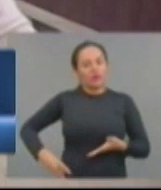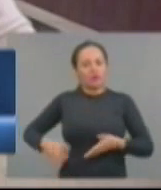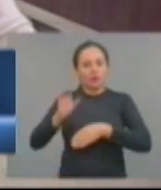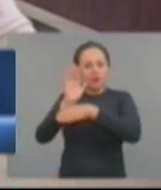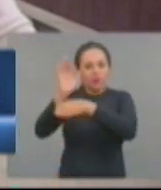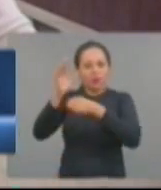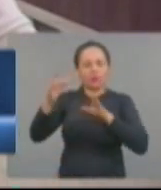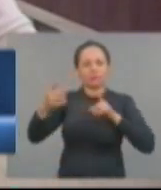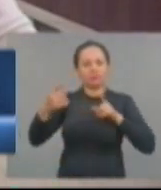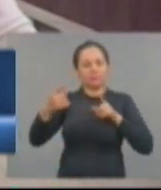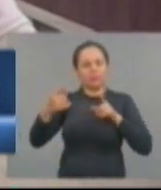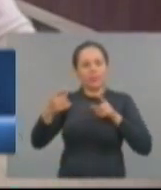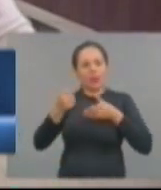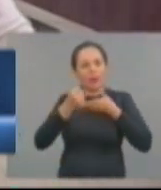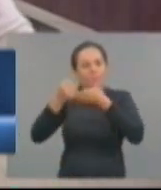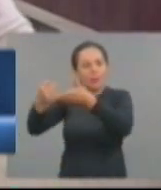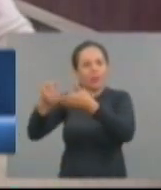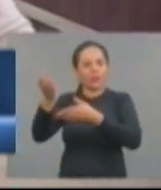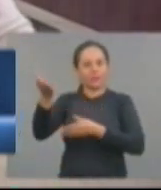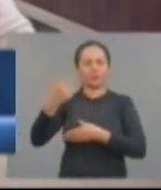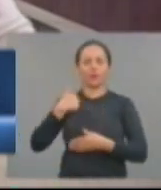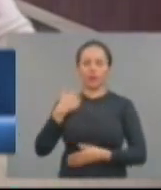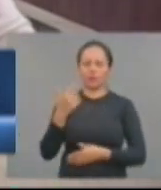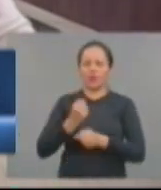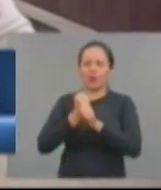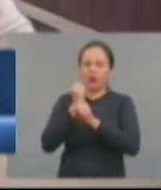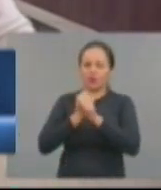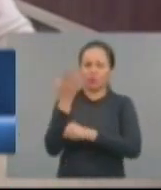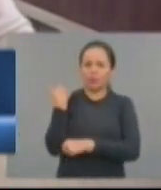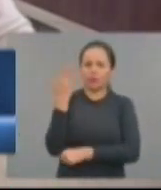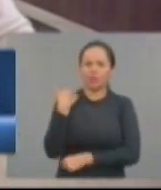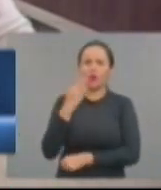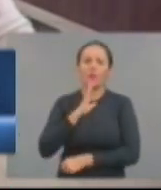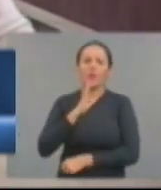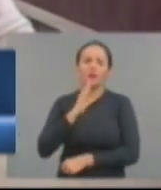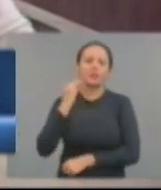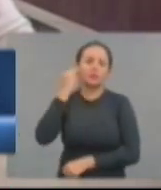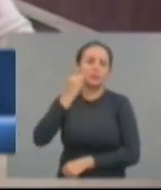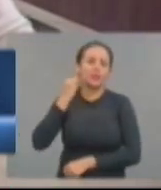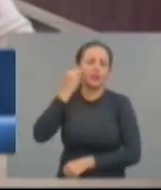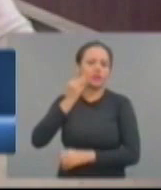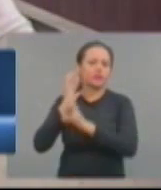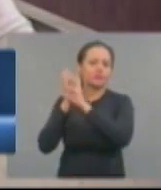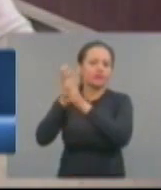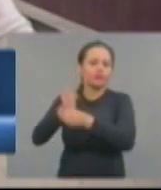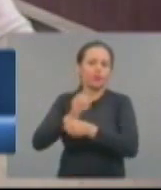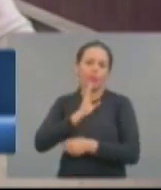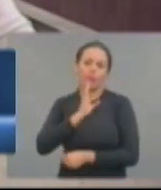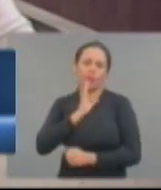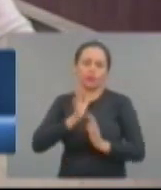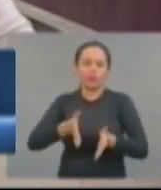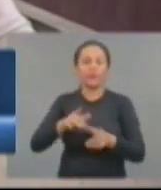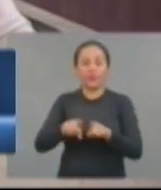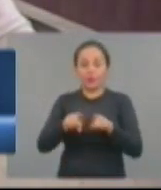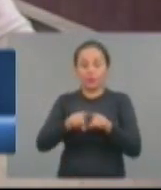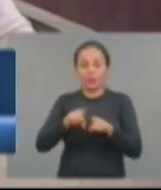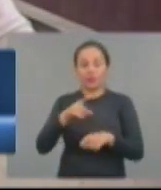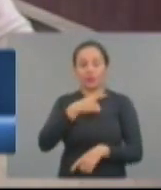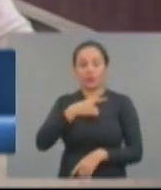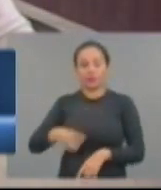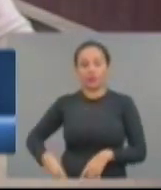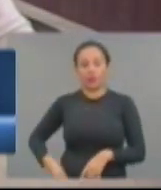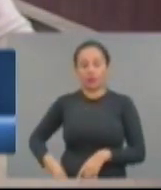anos eu dei plantão, conheço a realidade, deputado Renato Roseno, dos